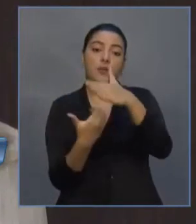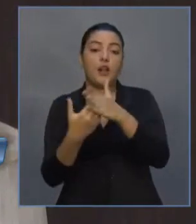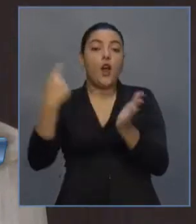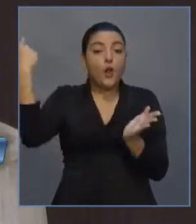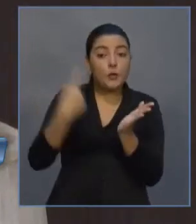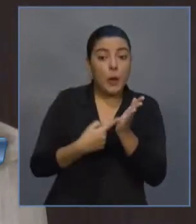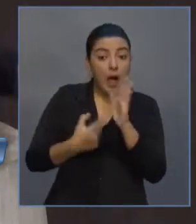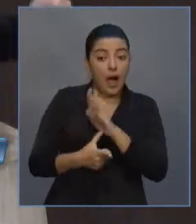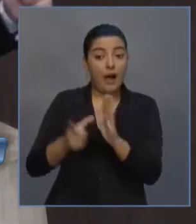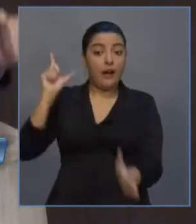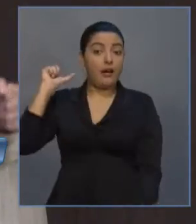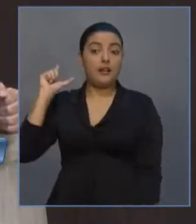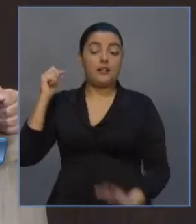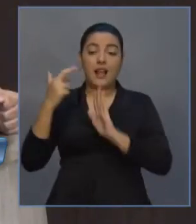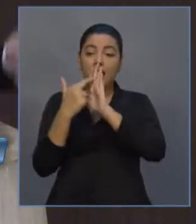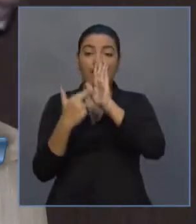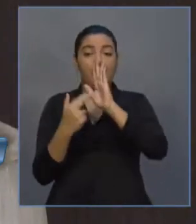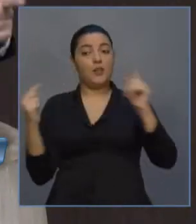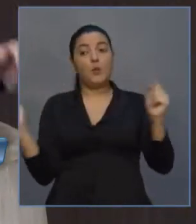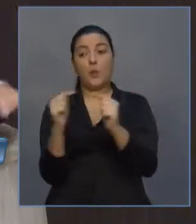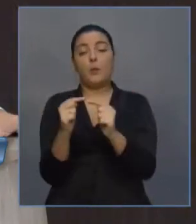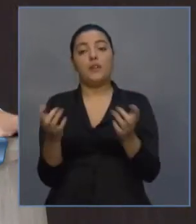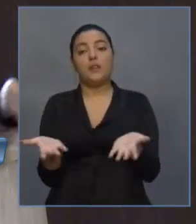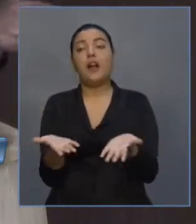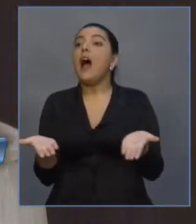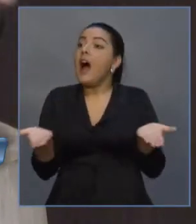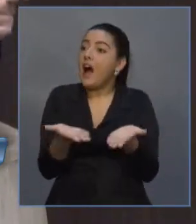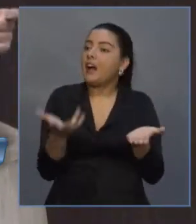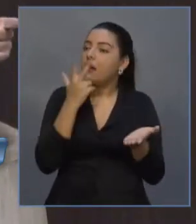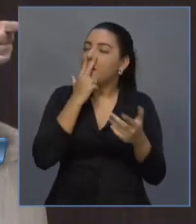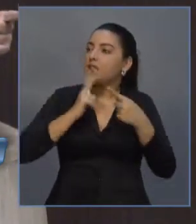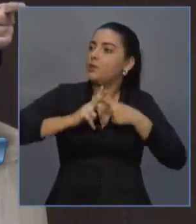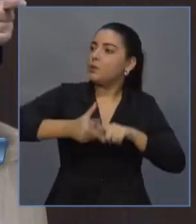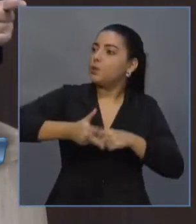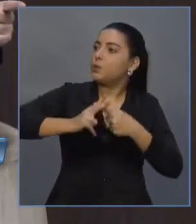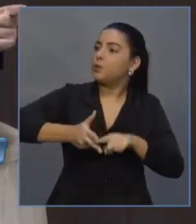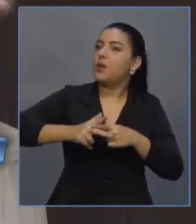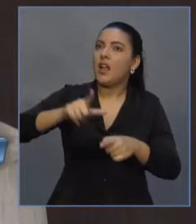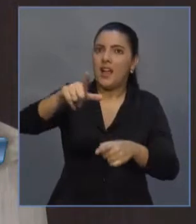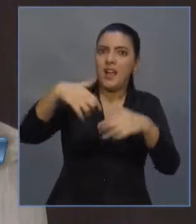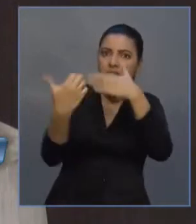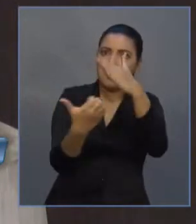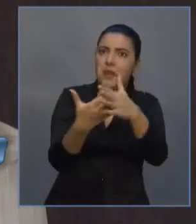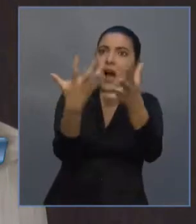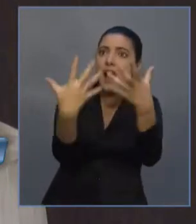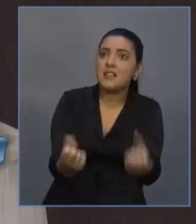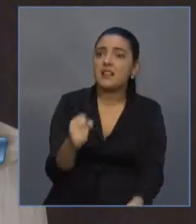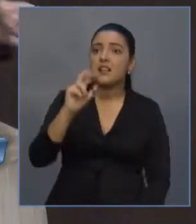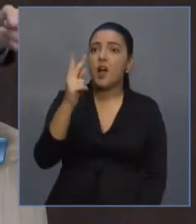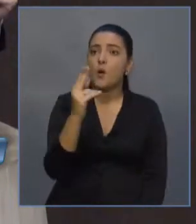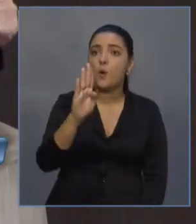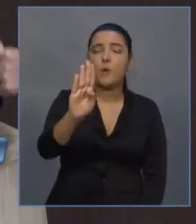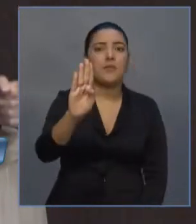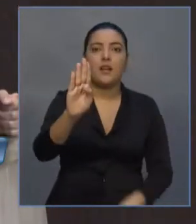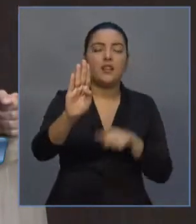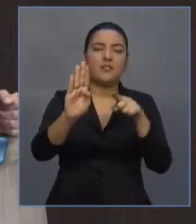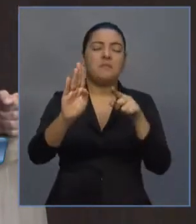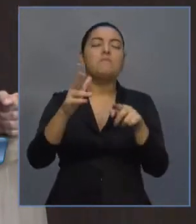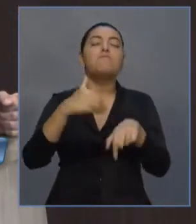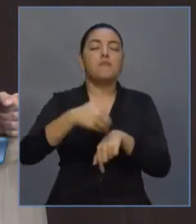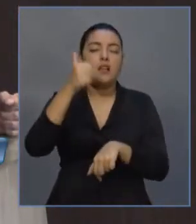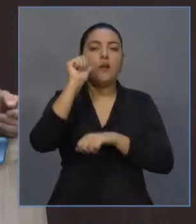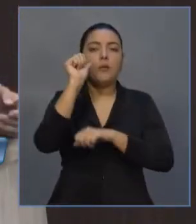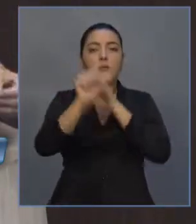cumpria os critérios anteriores e agora, em vez da empresa ter que adotar os critérios, muda-se a lei.